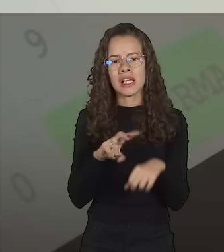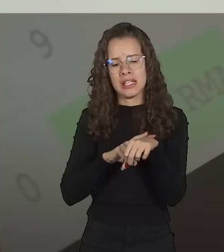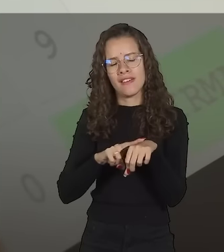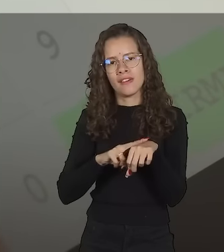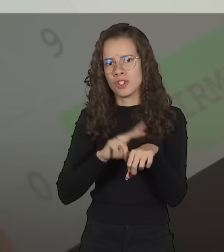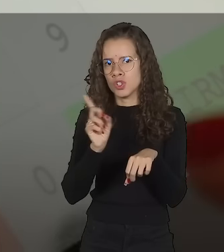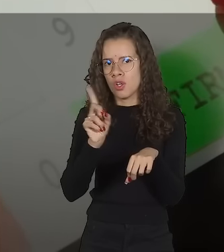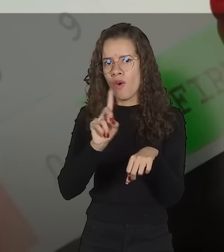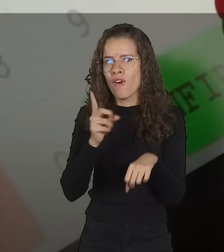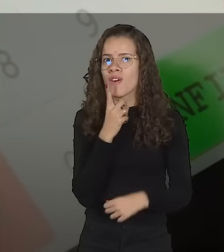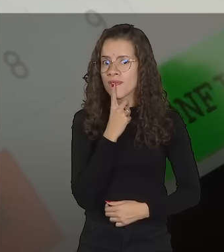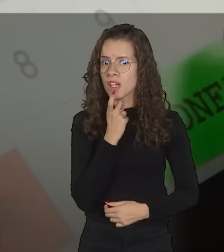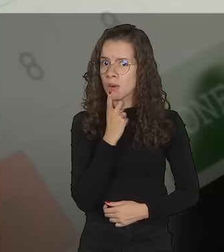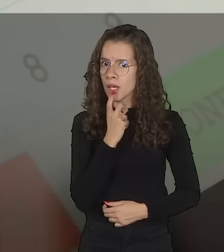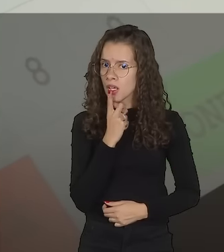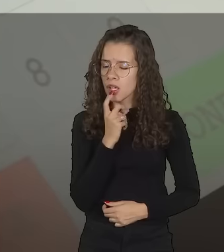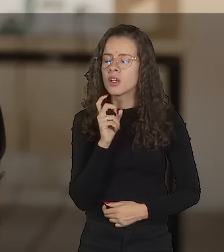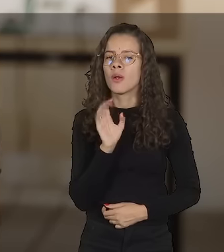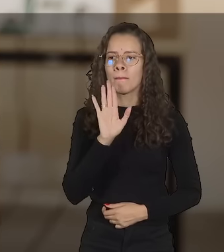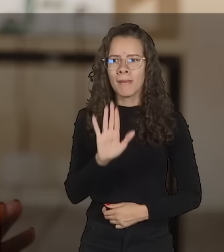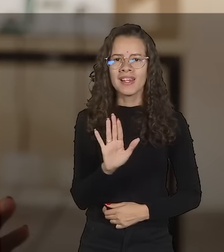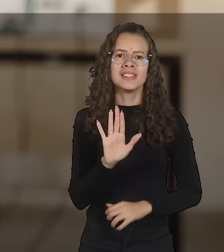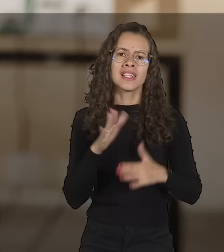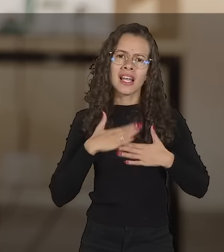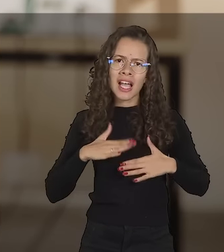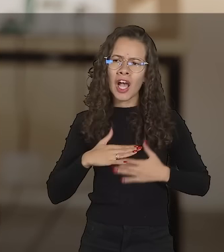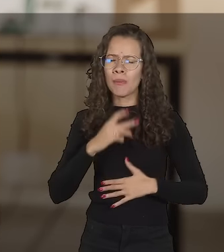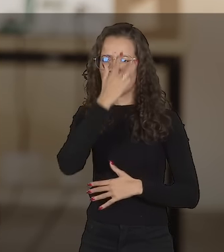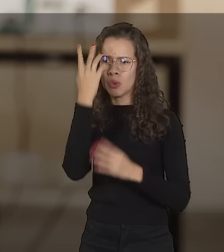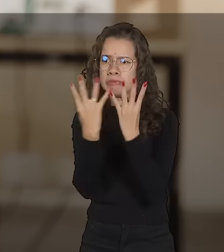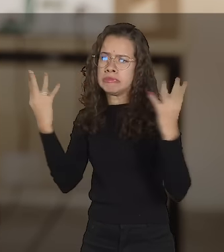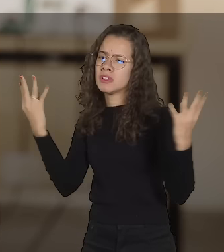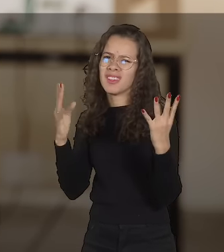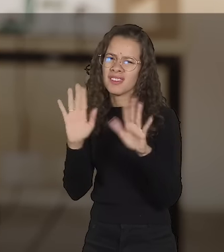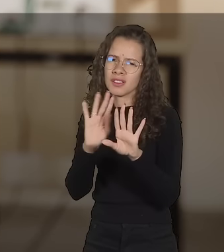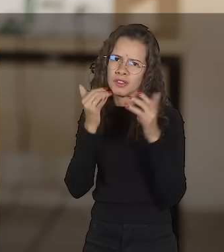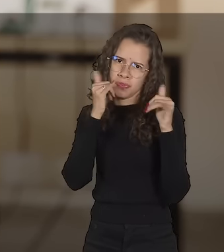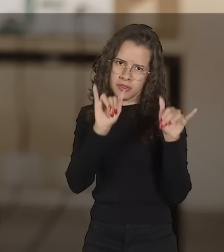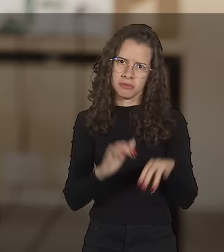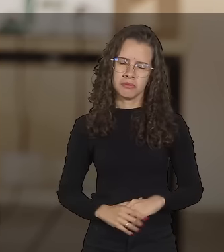atenção! Se isso acontecer, escolha o momento adequado para não atrapalhar o fluxo da votação.